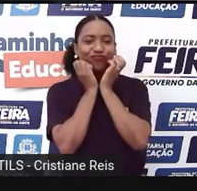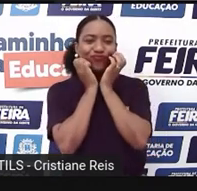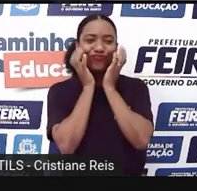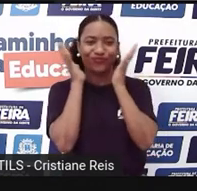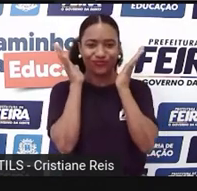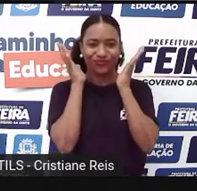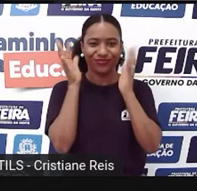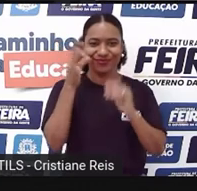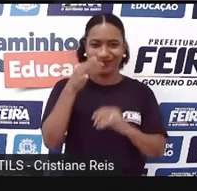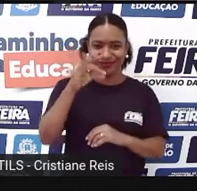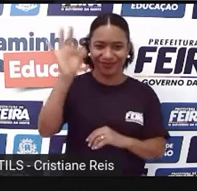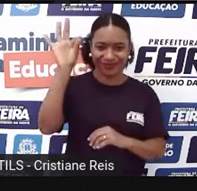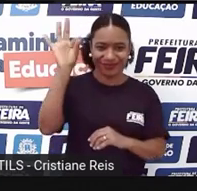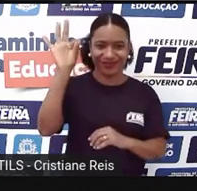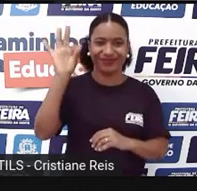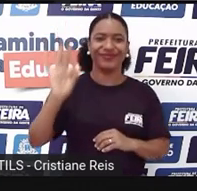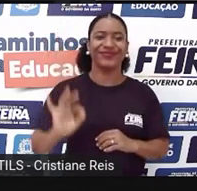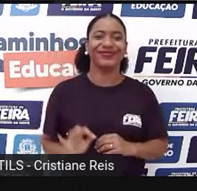Ok, students?